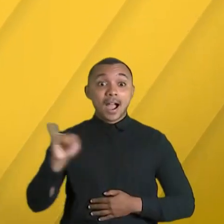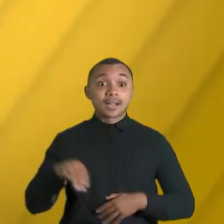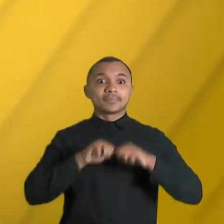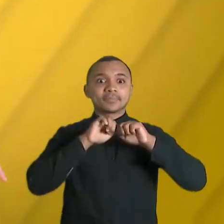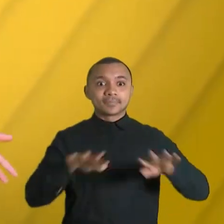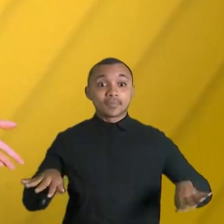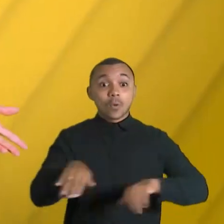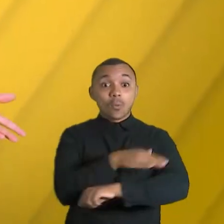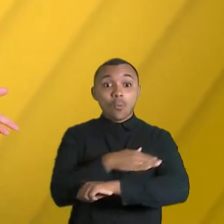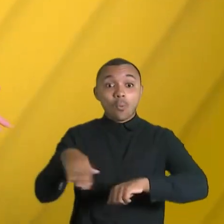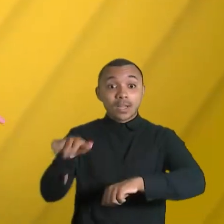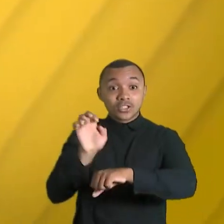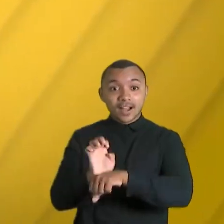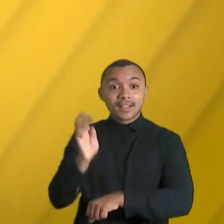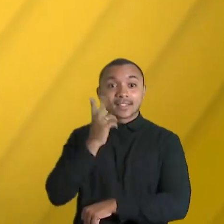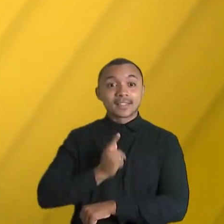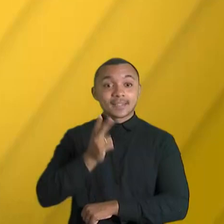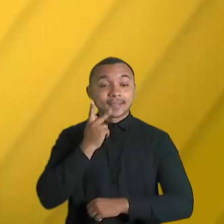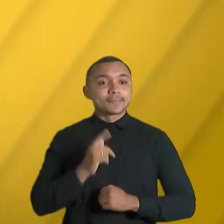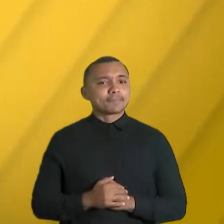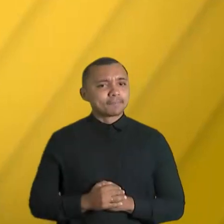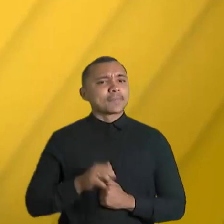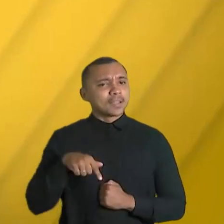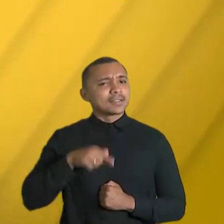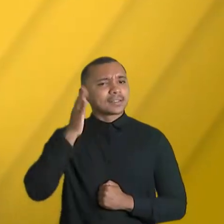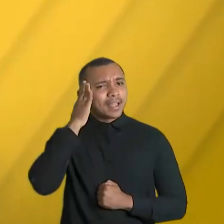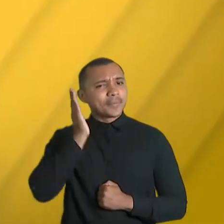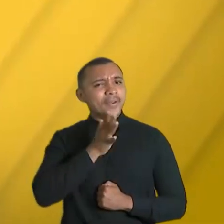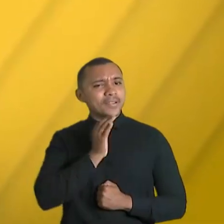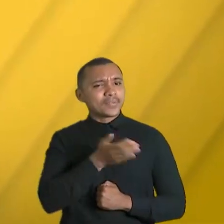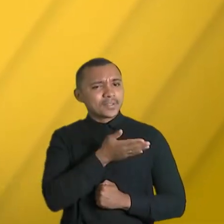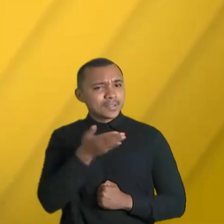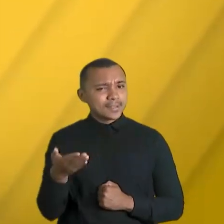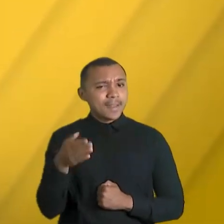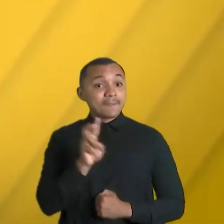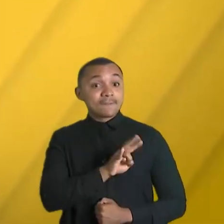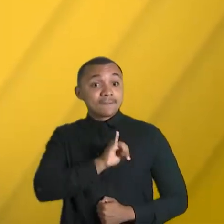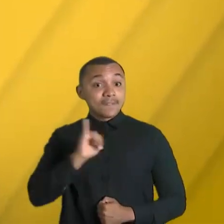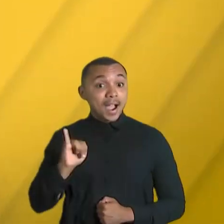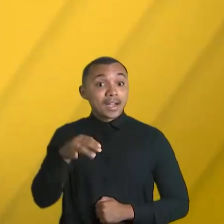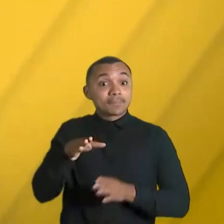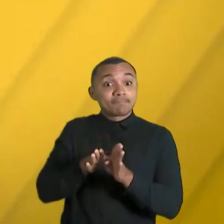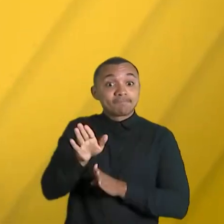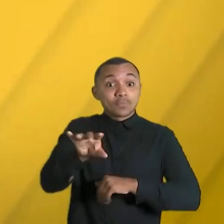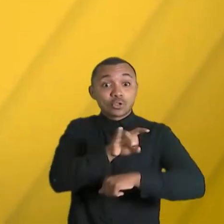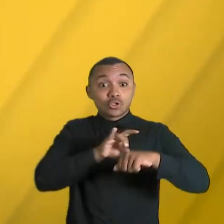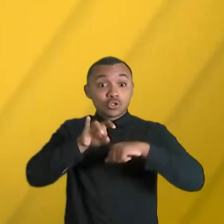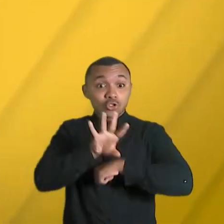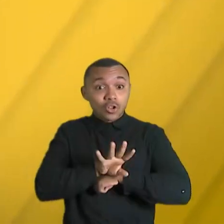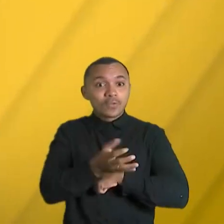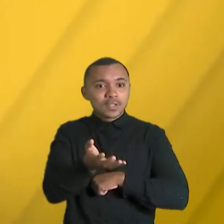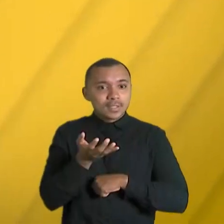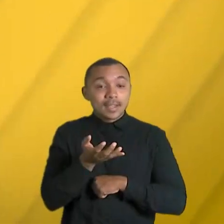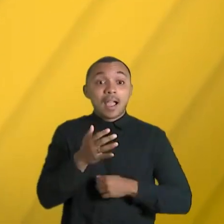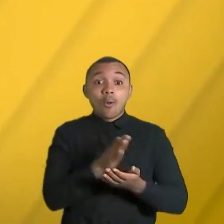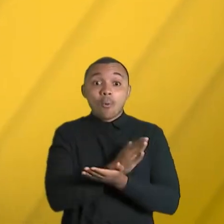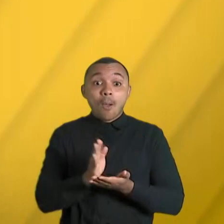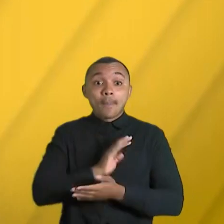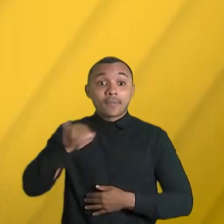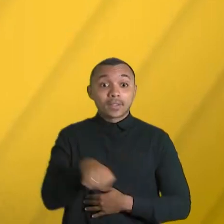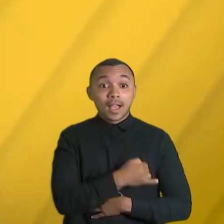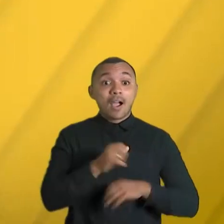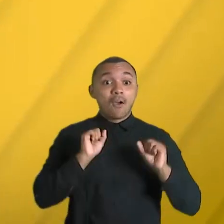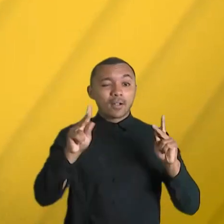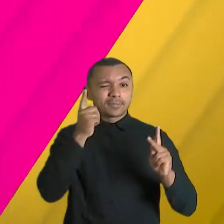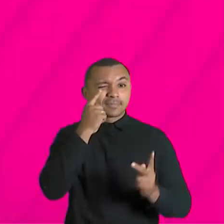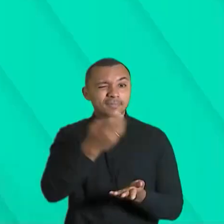Ceará. E como a nossa agenda cultural pensa em todo mundo, eu te prometo que também tem dica para quem não quer só folia. Tudo pronto? Então